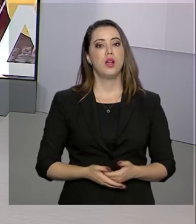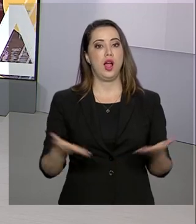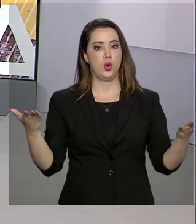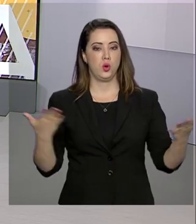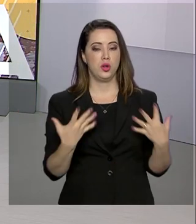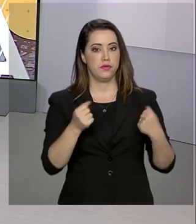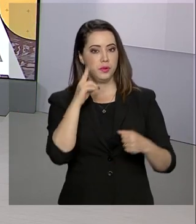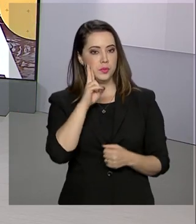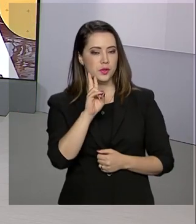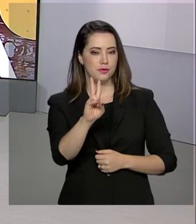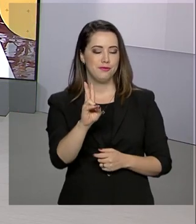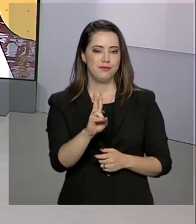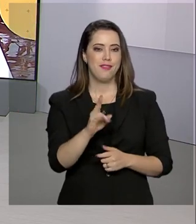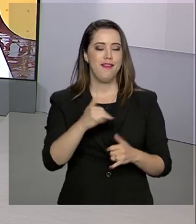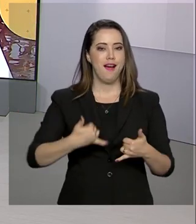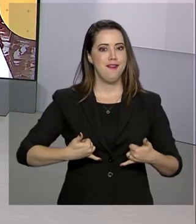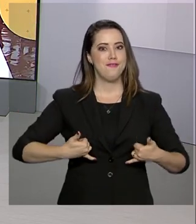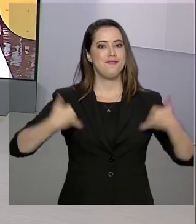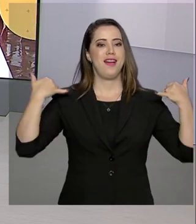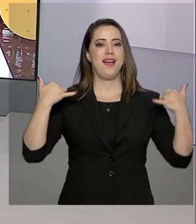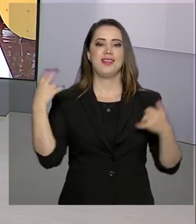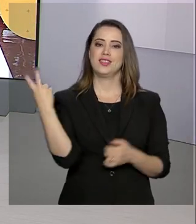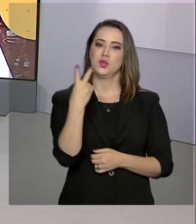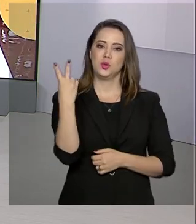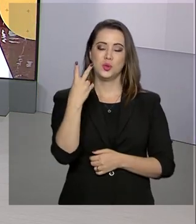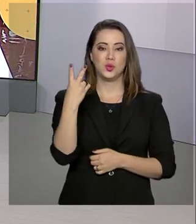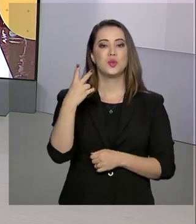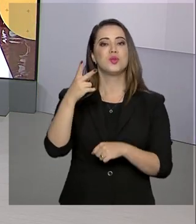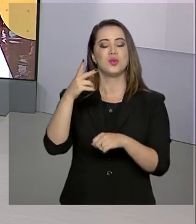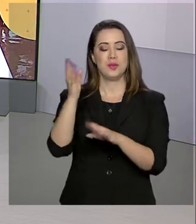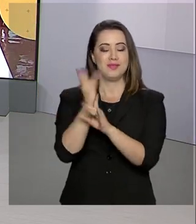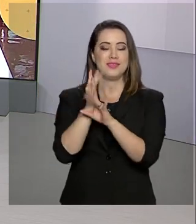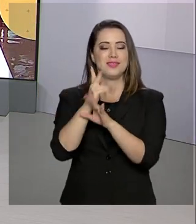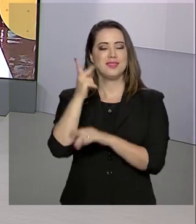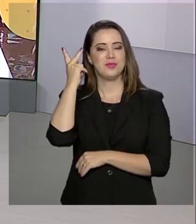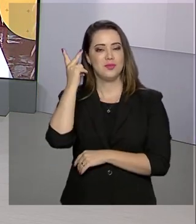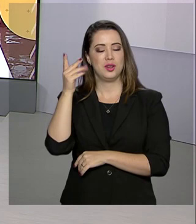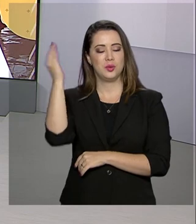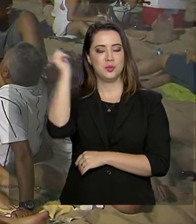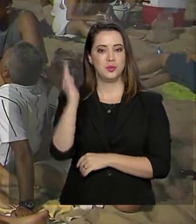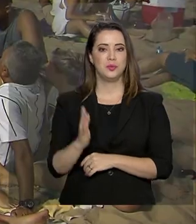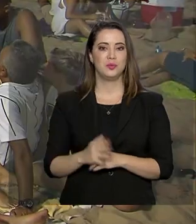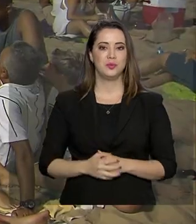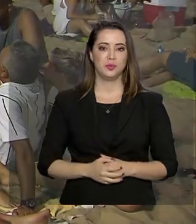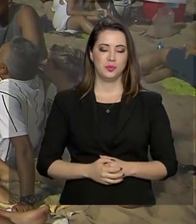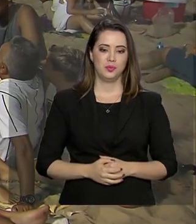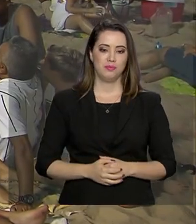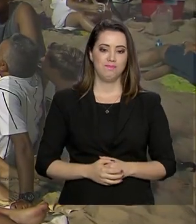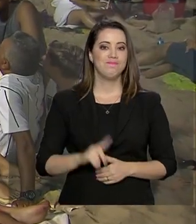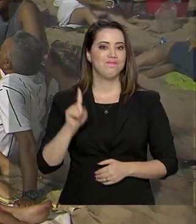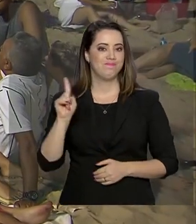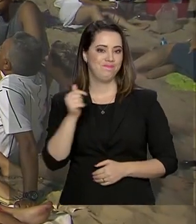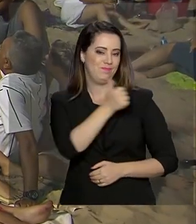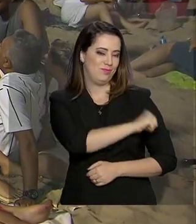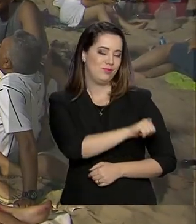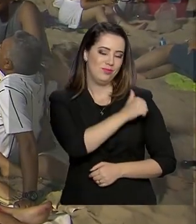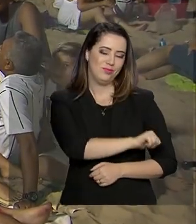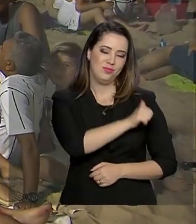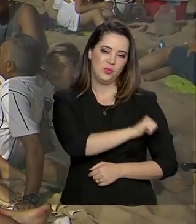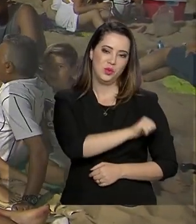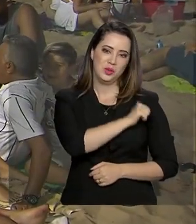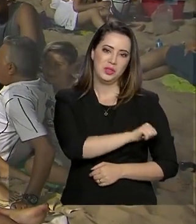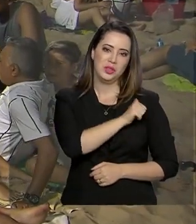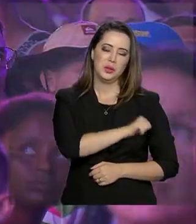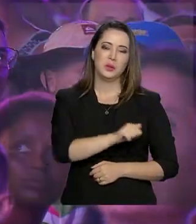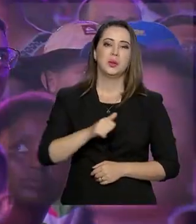Vamos ver como foi a festa da virada nas duas maiores cidades do país. No Rio de Janeiro, a festa foi na